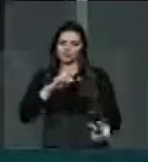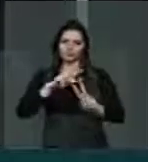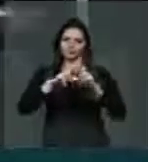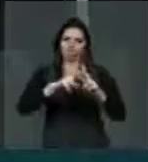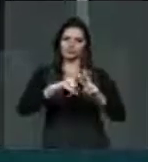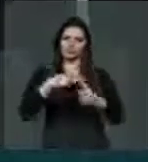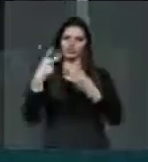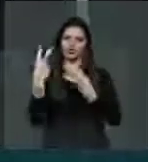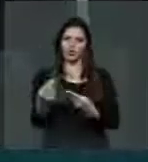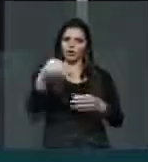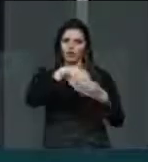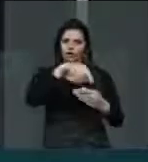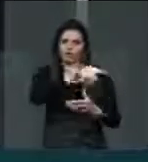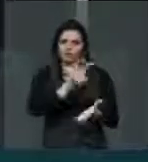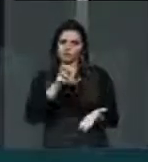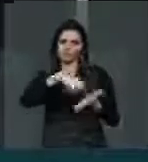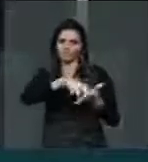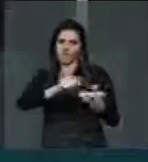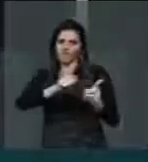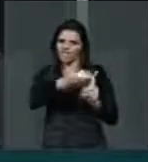como fonte de tortura.